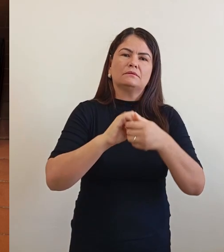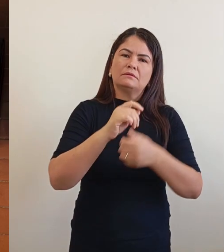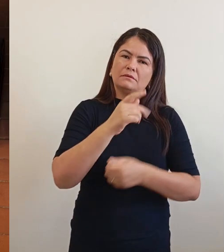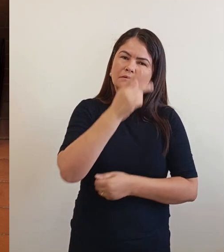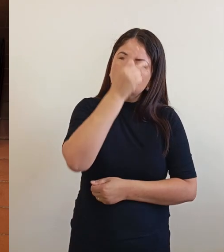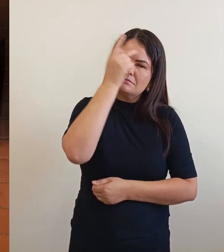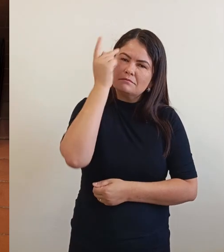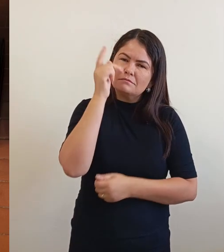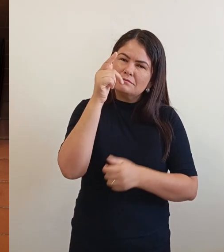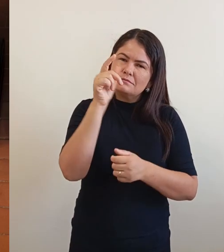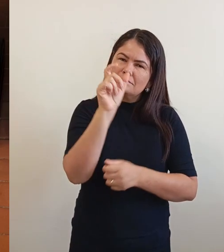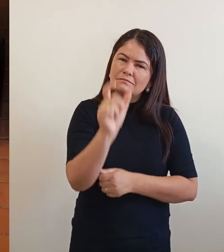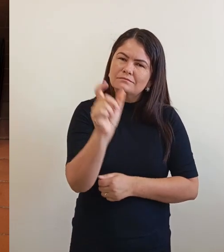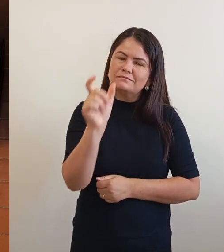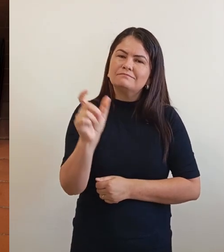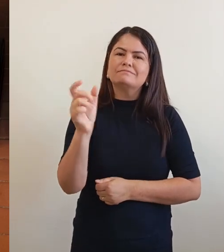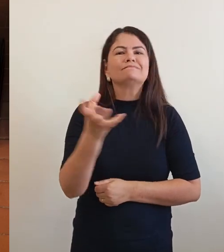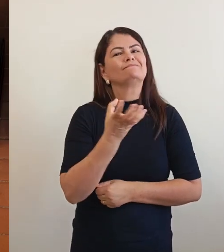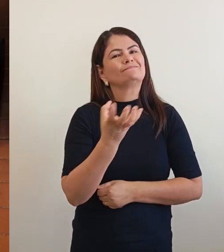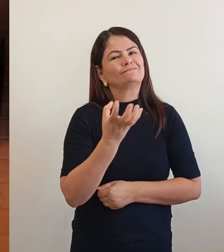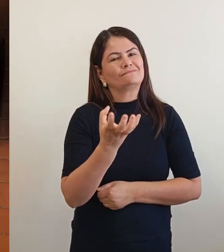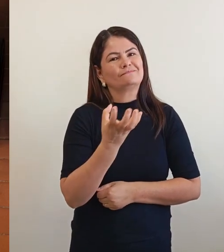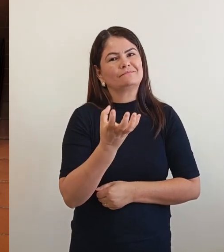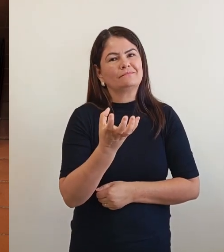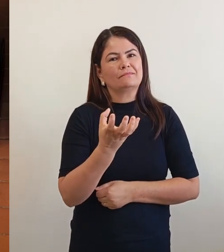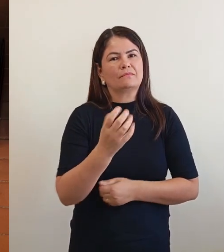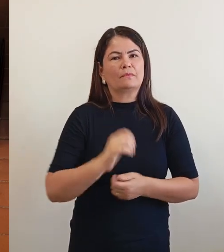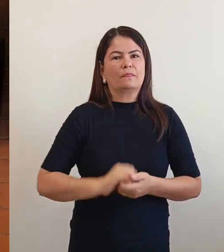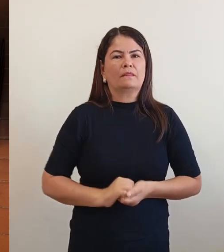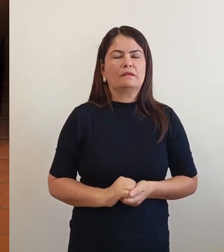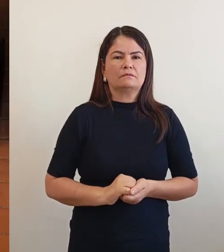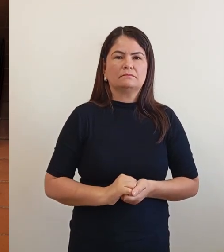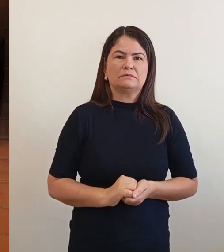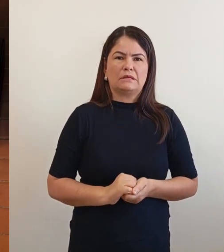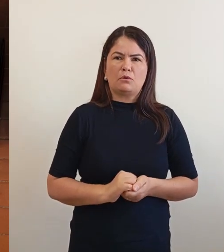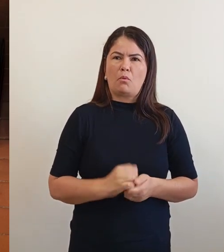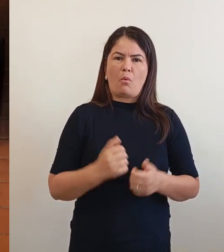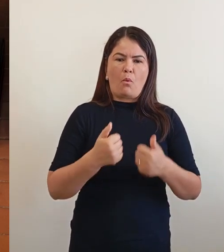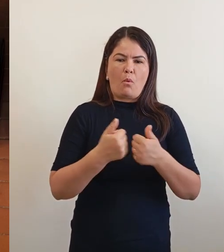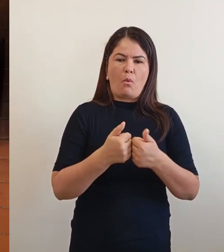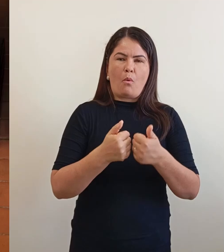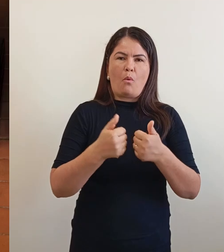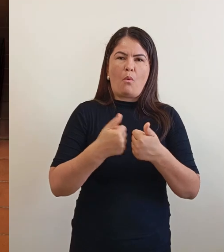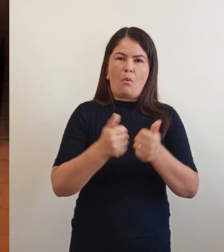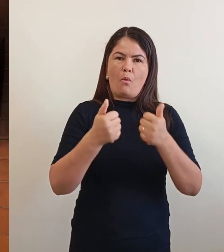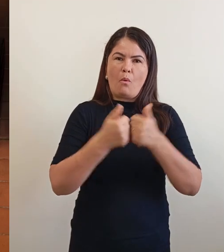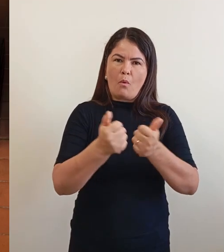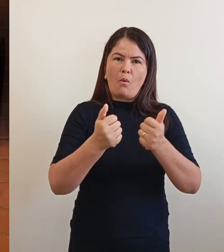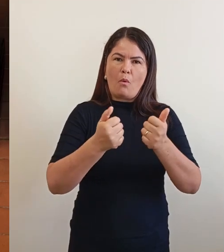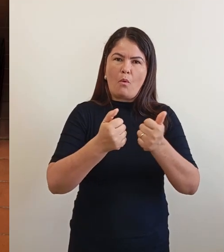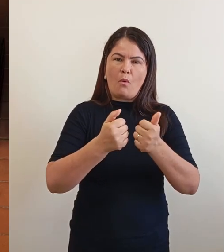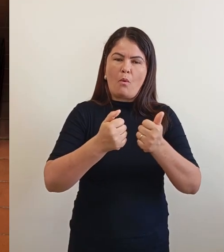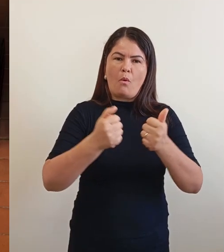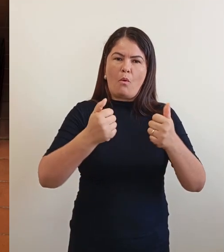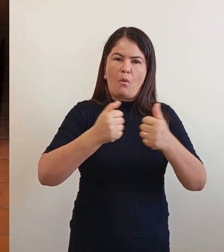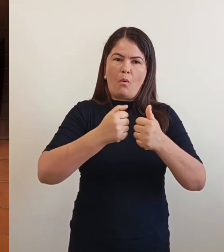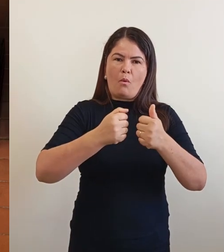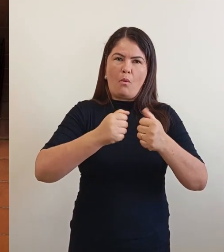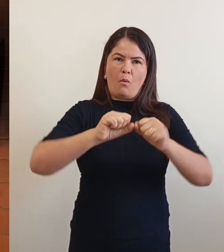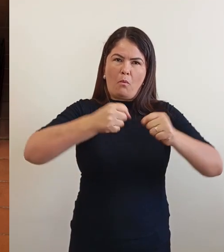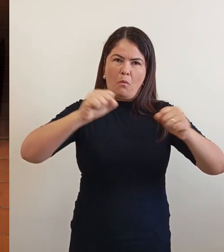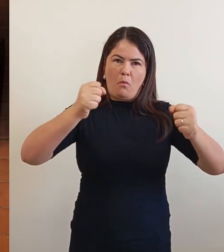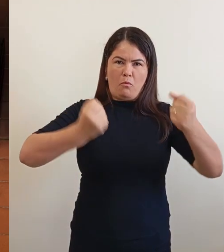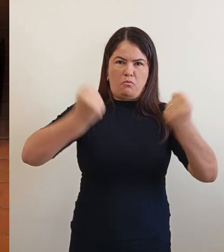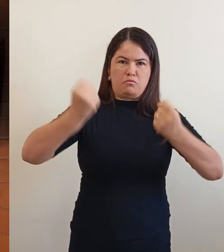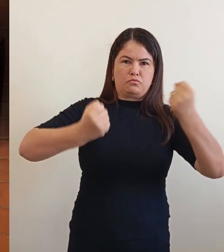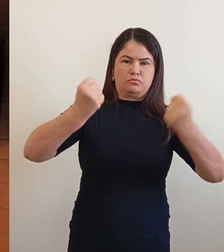carreta de gado, uma carreta que eu digo, é um caminhão-truco, não é uma escane, uma carreta daquelas grandes, um